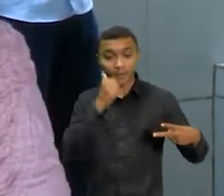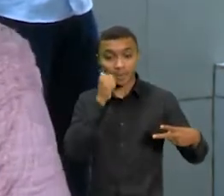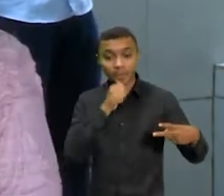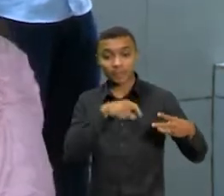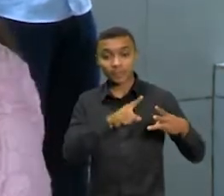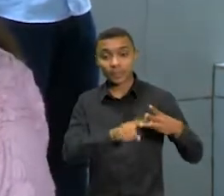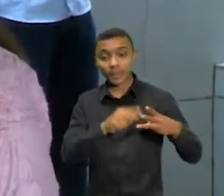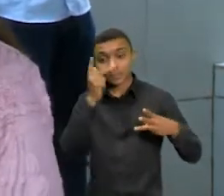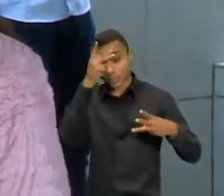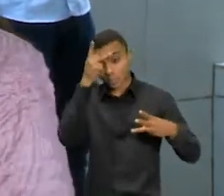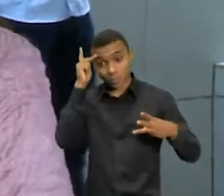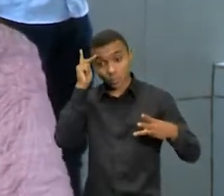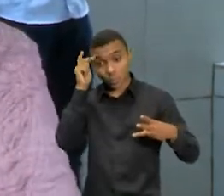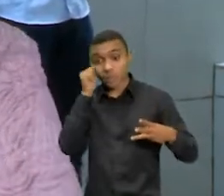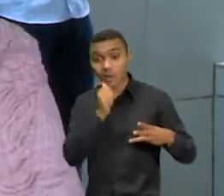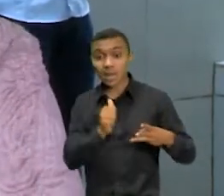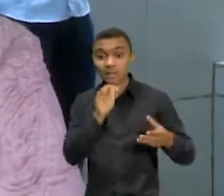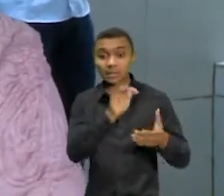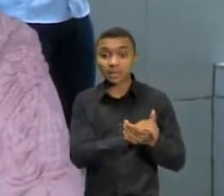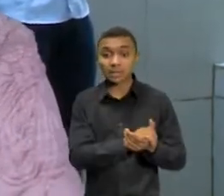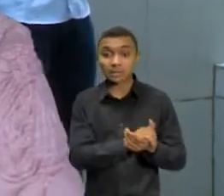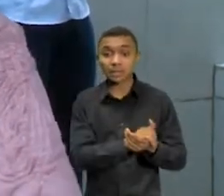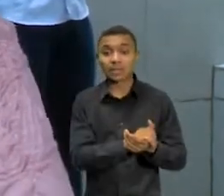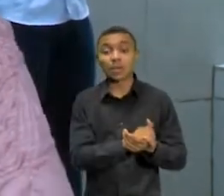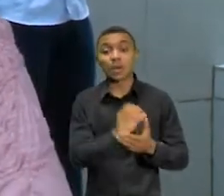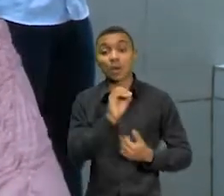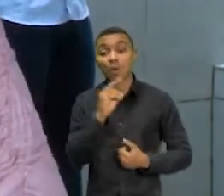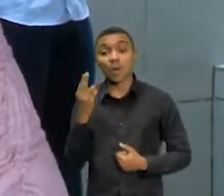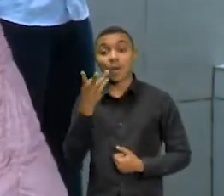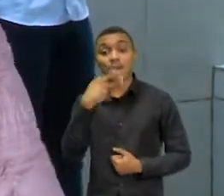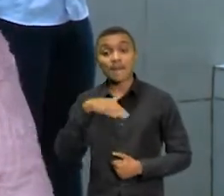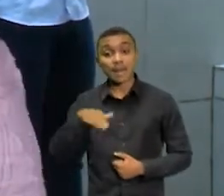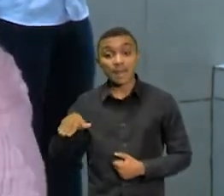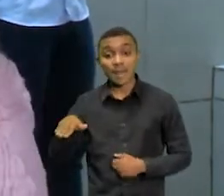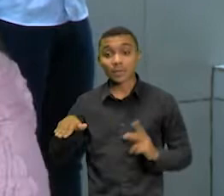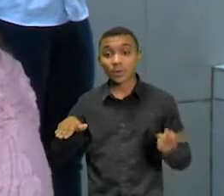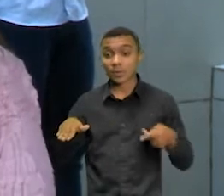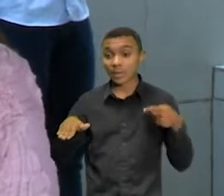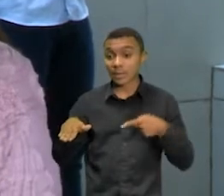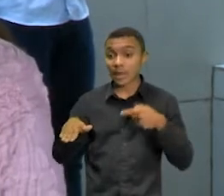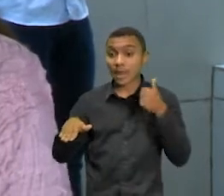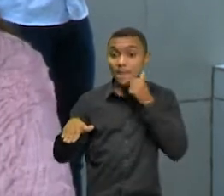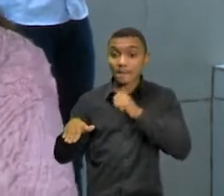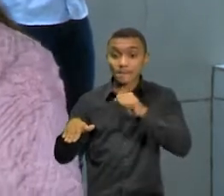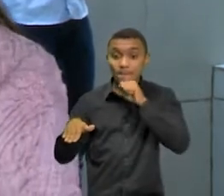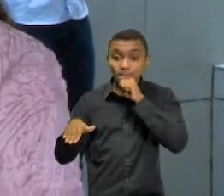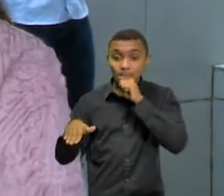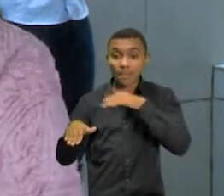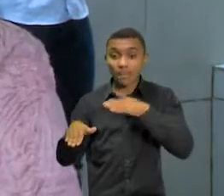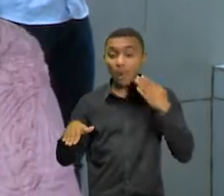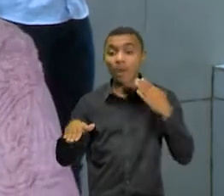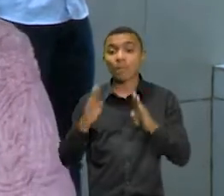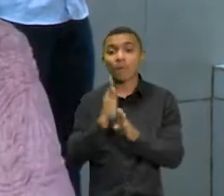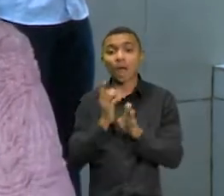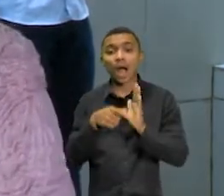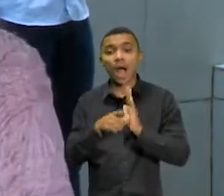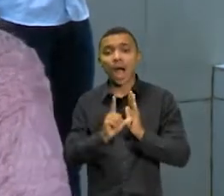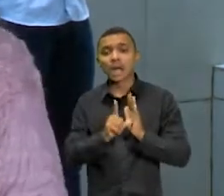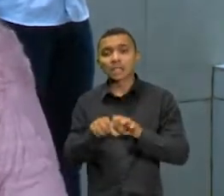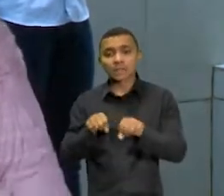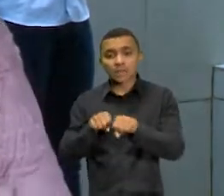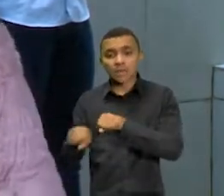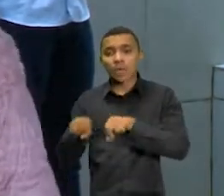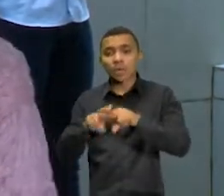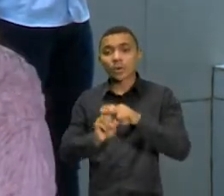foram assassinados ou então por crianças que tiveram as suas mães assassinadas vítimas de feminicídio. E o intuito é exatamente,